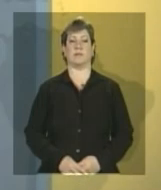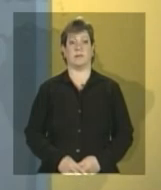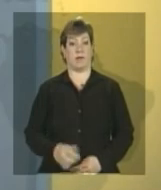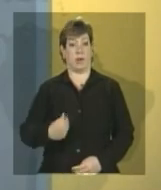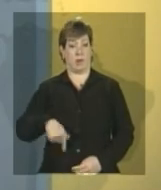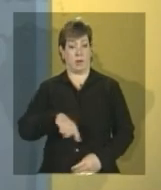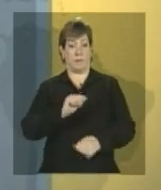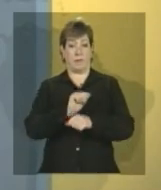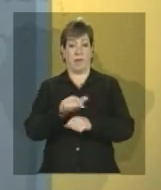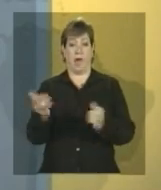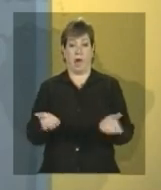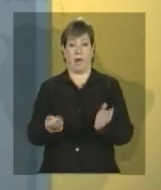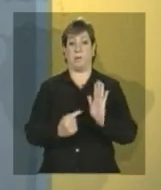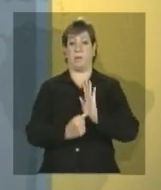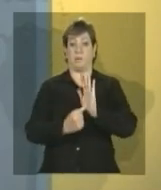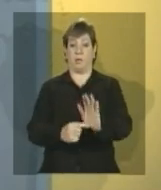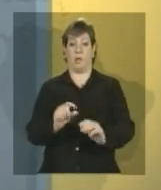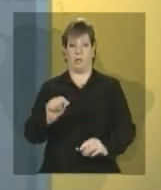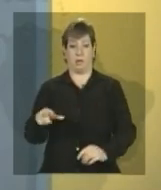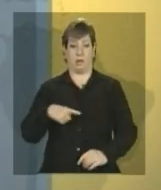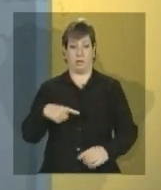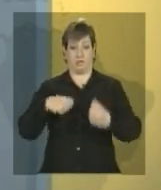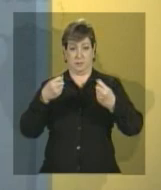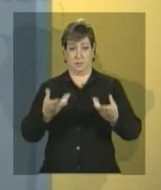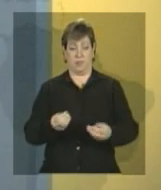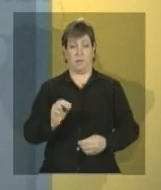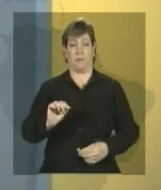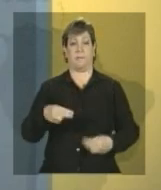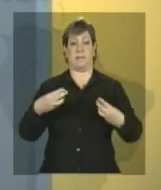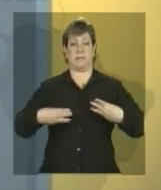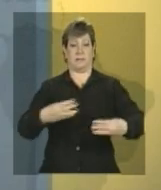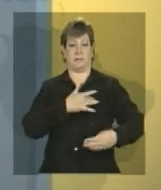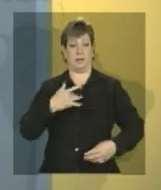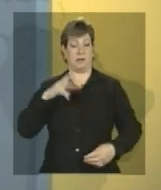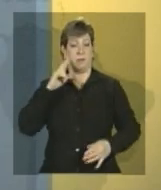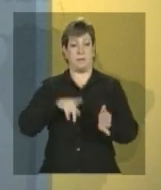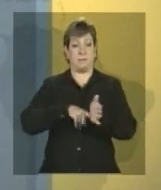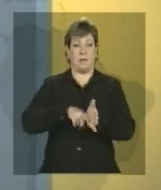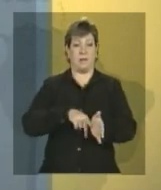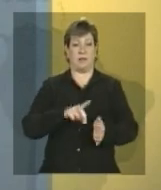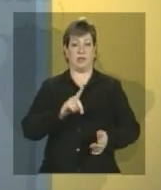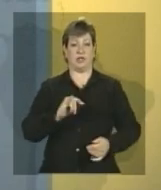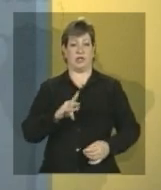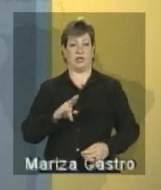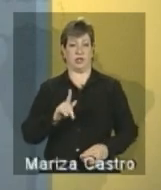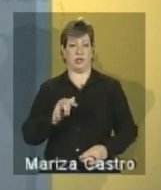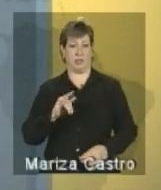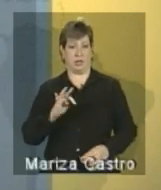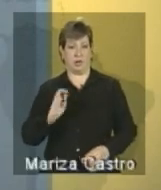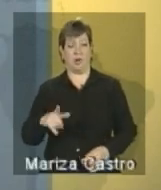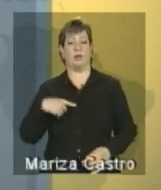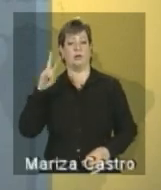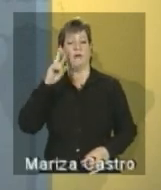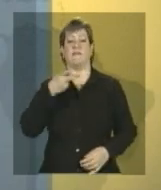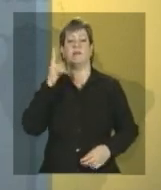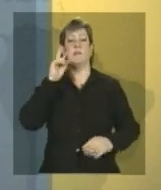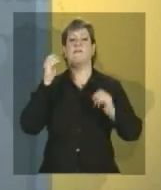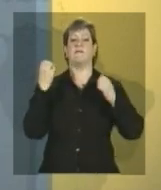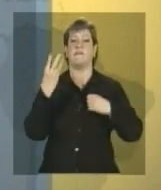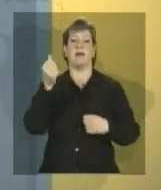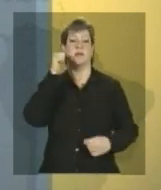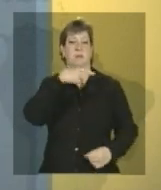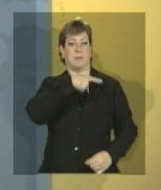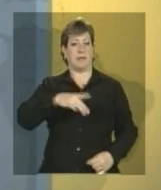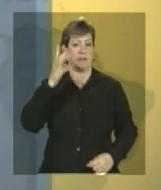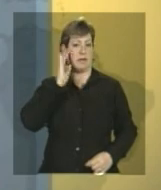Interrompemos a apresentação pelo Ministério da Saúde da Pesquisa Vigitel para falar sobre a viagem da presidenta Dilma Rousseff aos